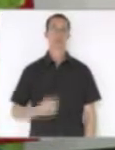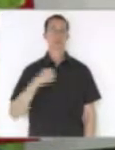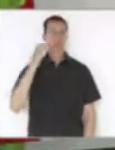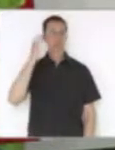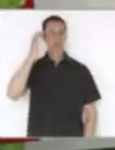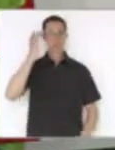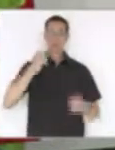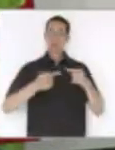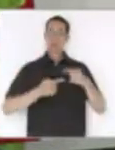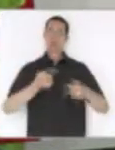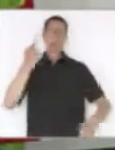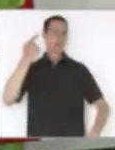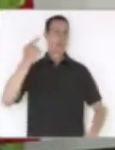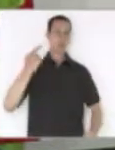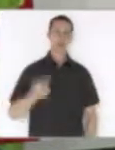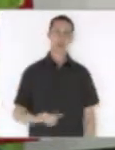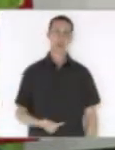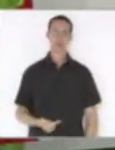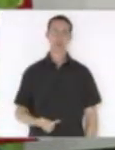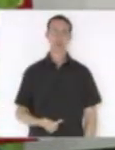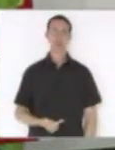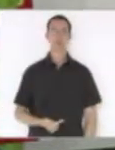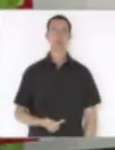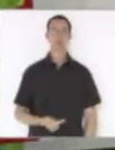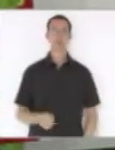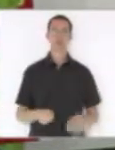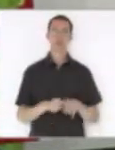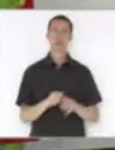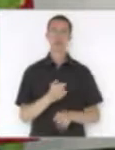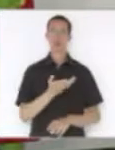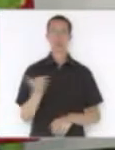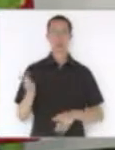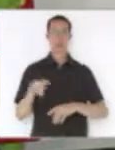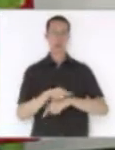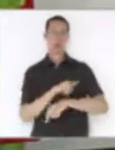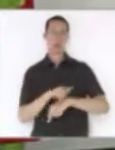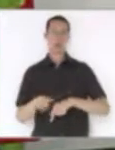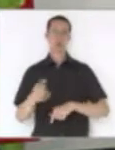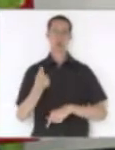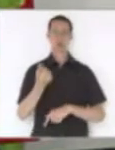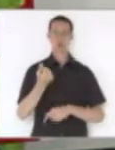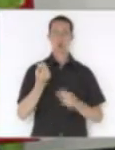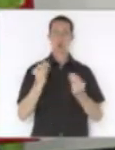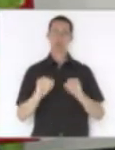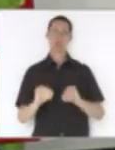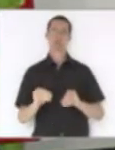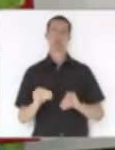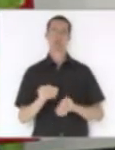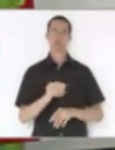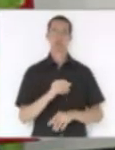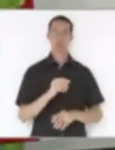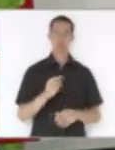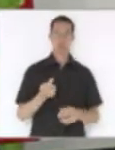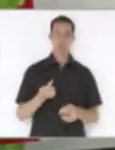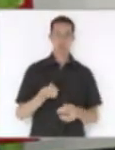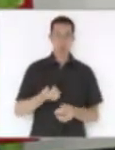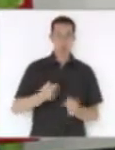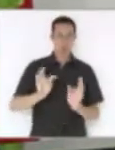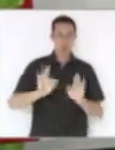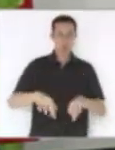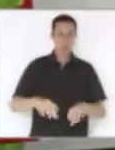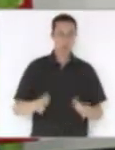acho inadequada e acho inadequada todas essas manobras para colocar dinheiro no caixa do governo, no final do governo, para deixar para